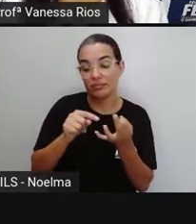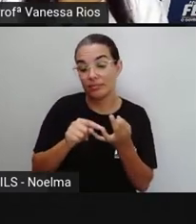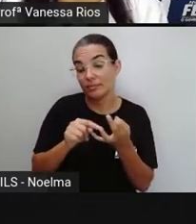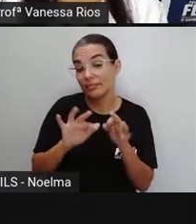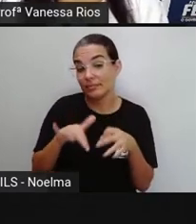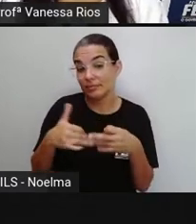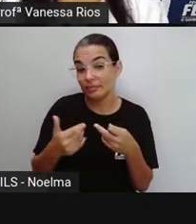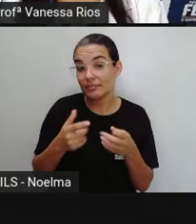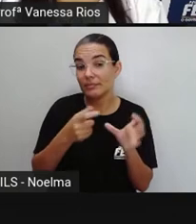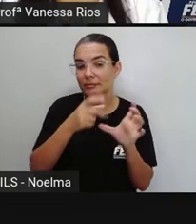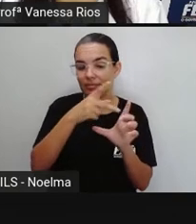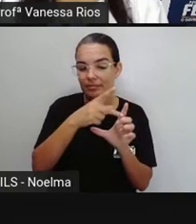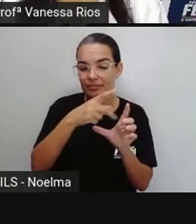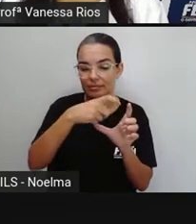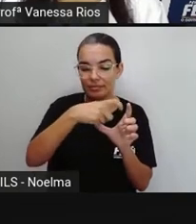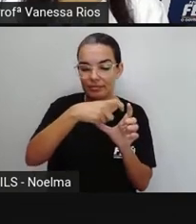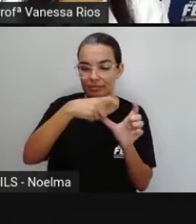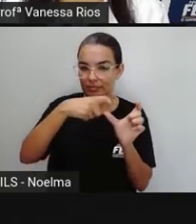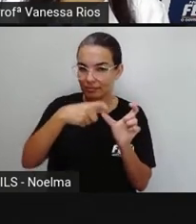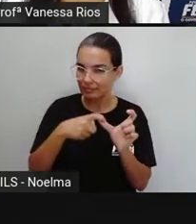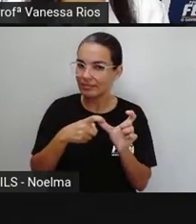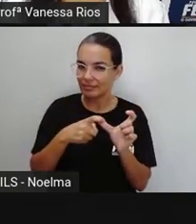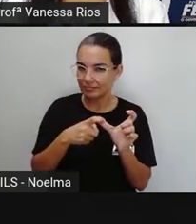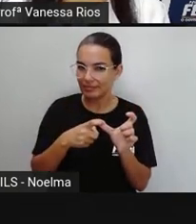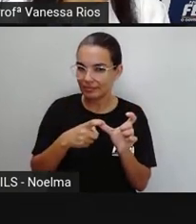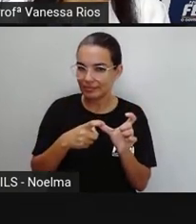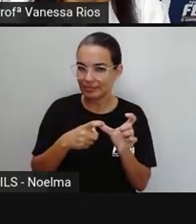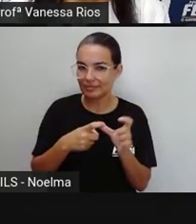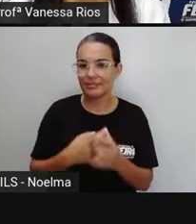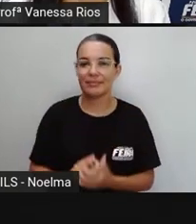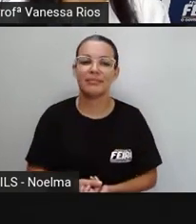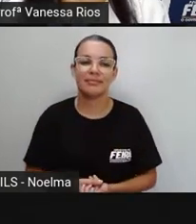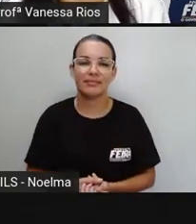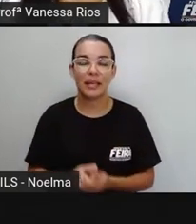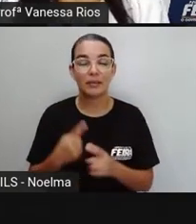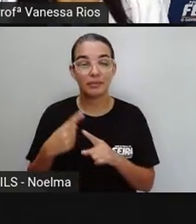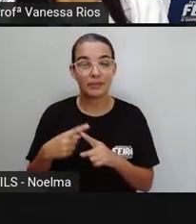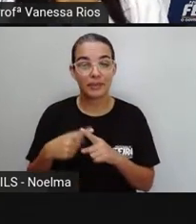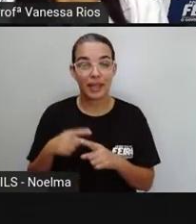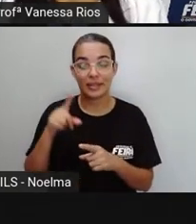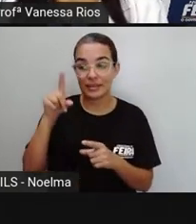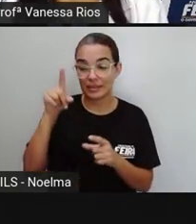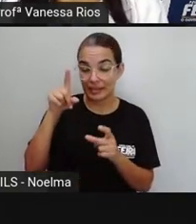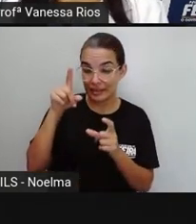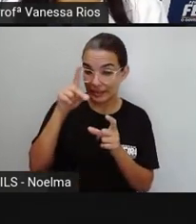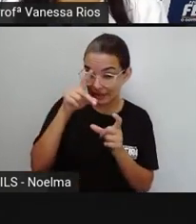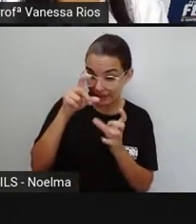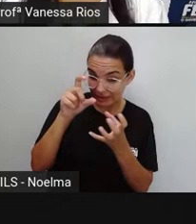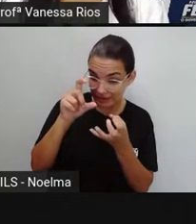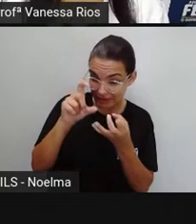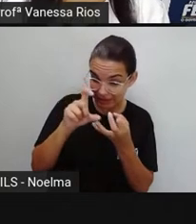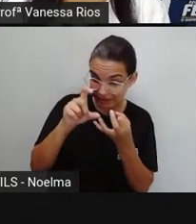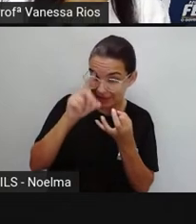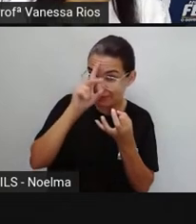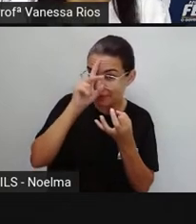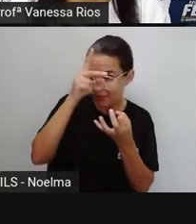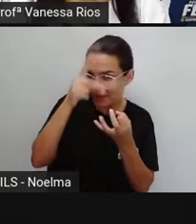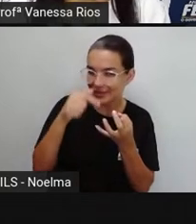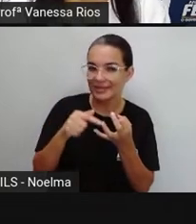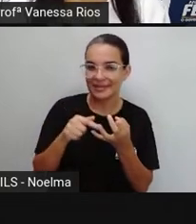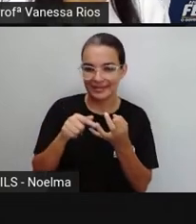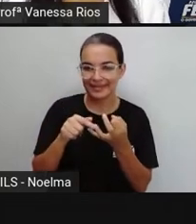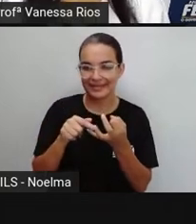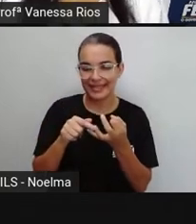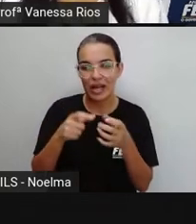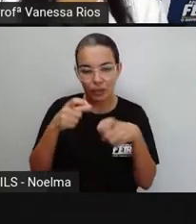boneca é uma palavra paroxítona. Porque a sílaba tônica é a penúltima.